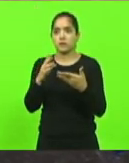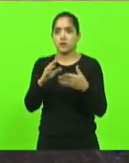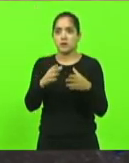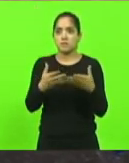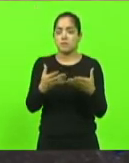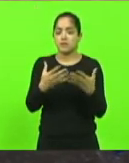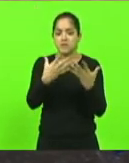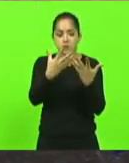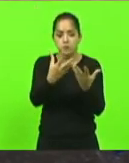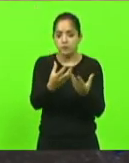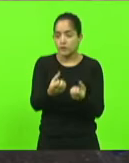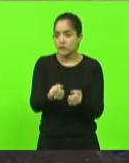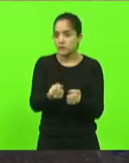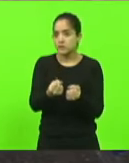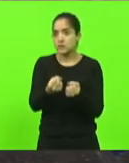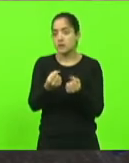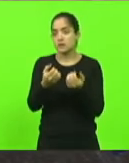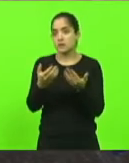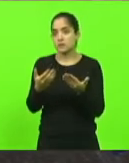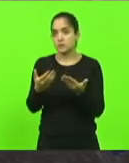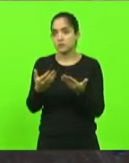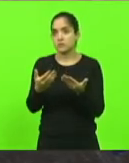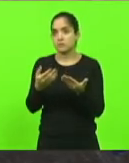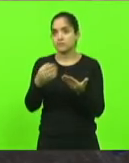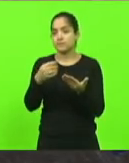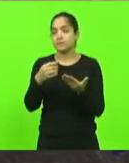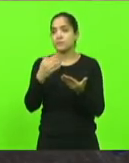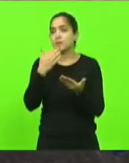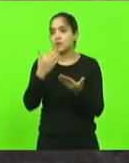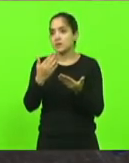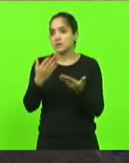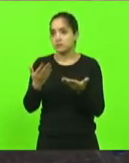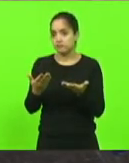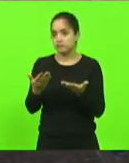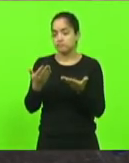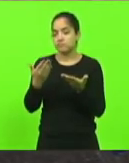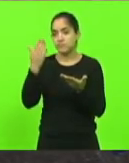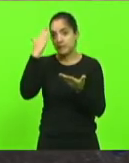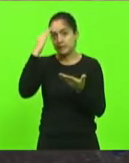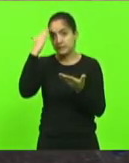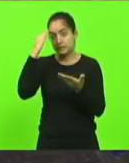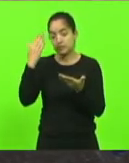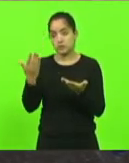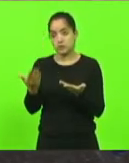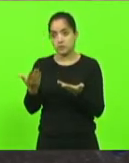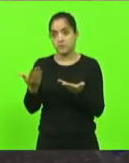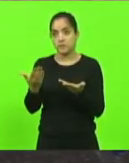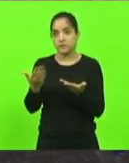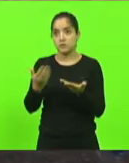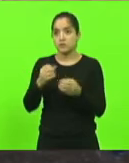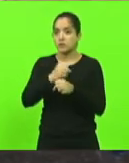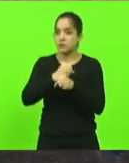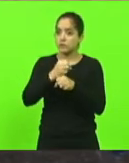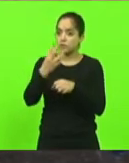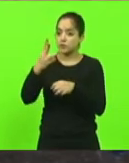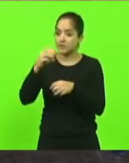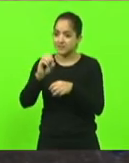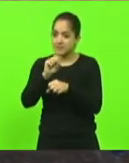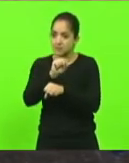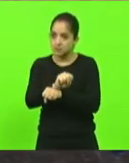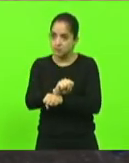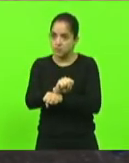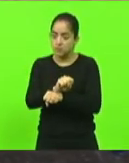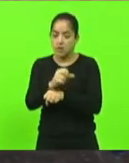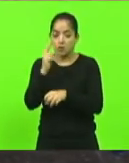acolhida nesse entendimento do governo, que ficou 30 anos parado assim que viu o meu